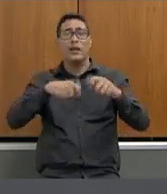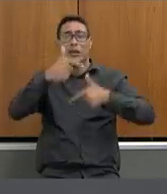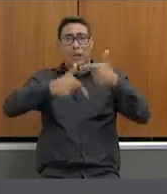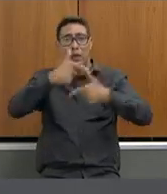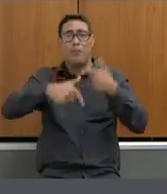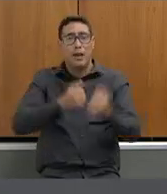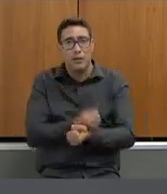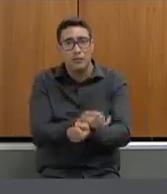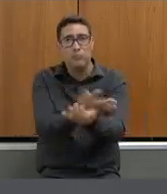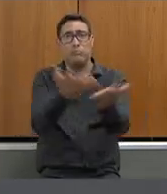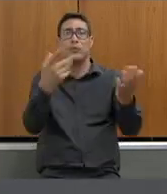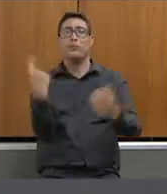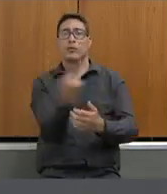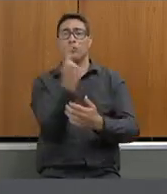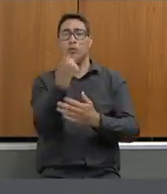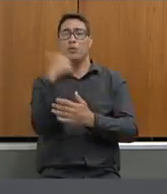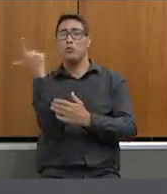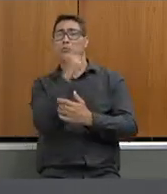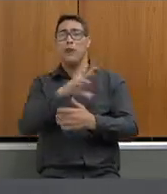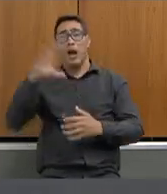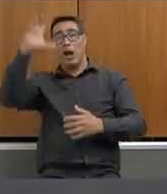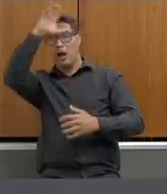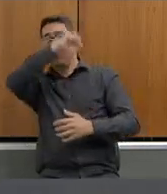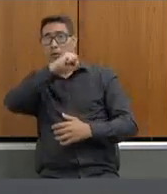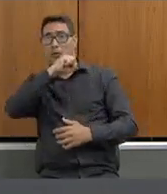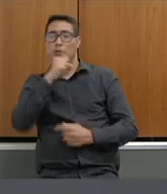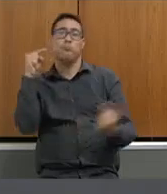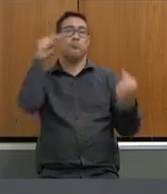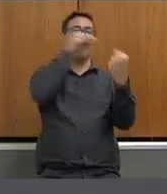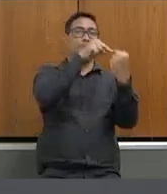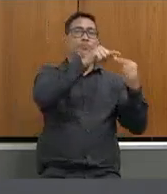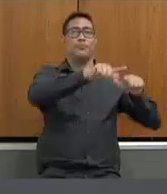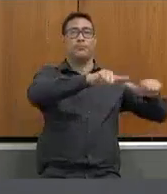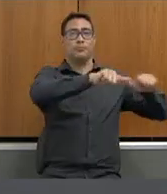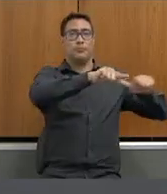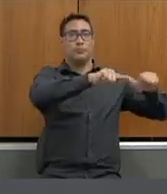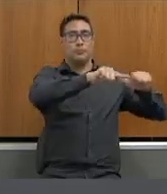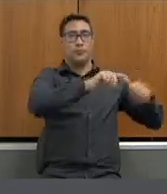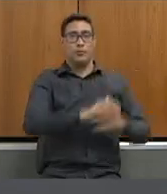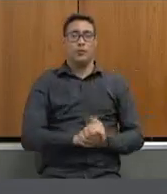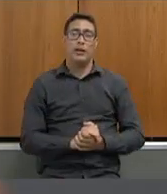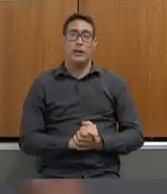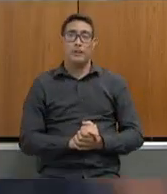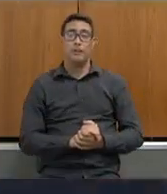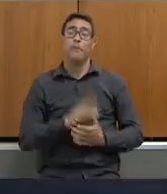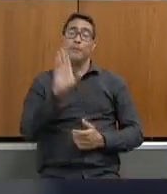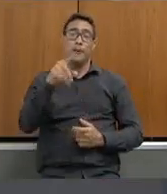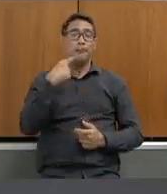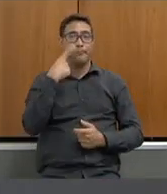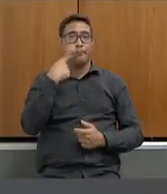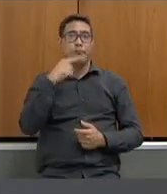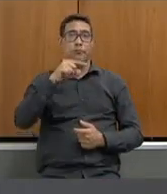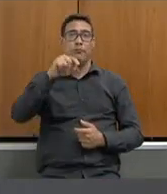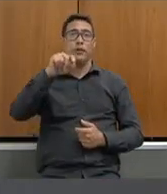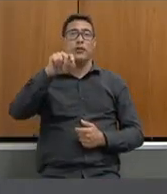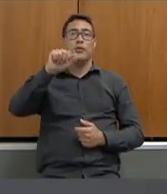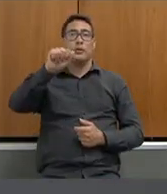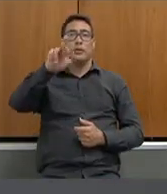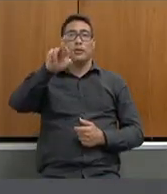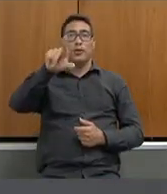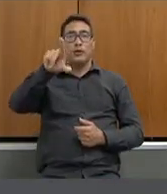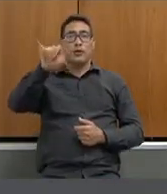possam colocar em prática aquilo tudo que aprenderam deputado Allen fez uma pergunta minha aqui que eu gostaria de